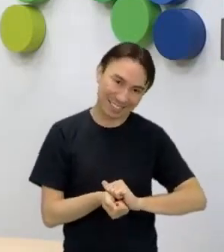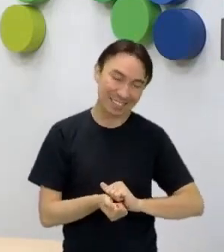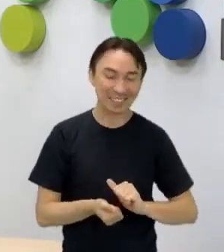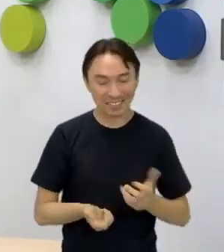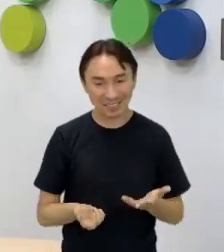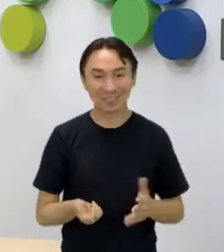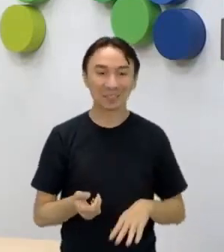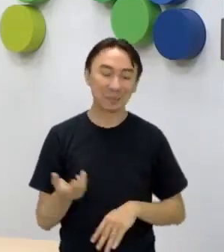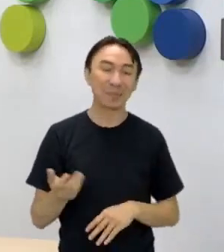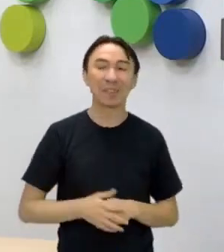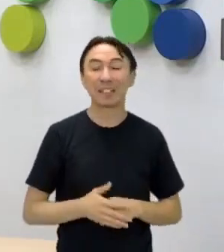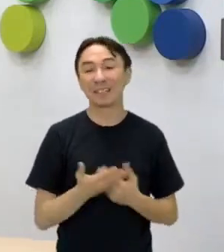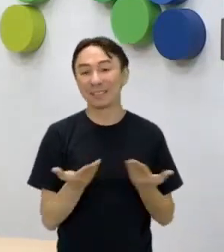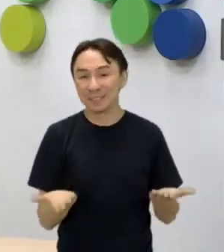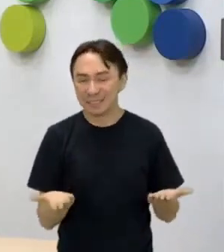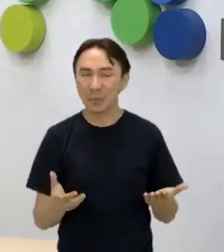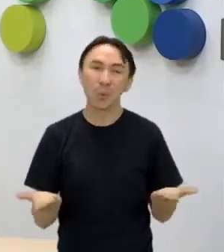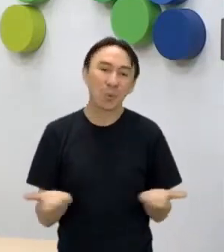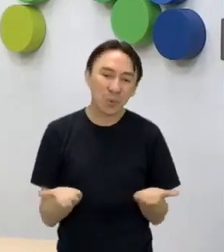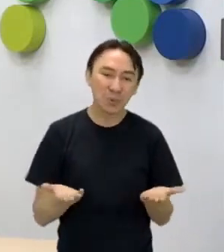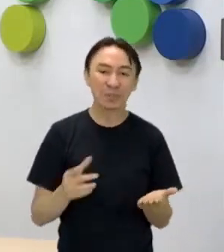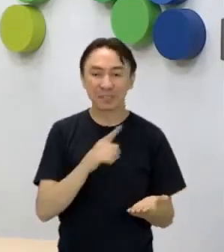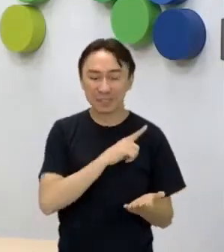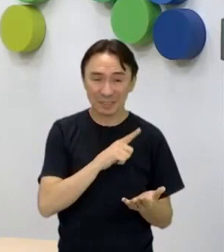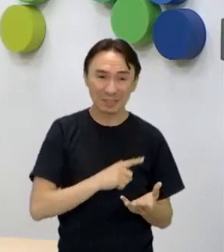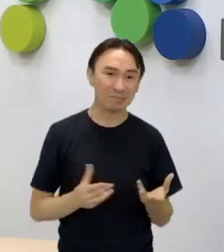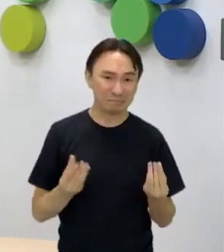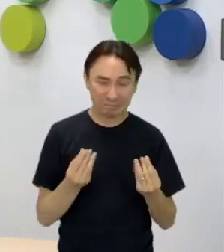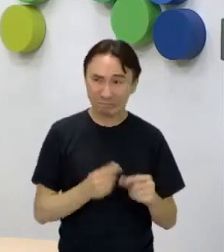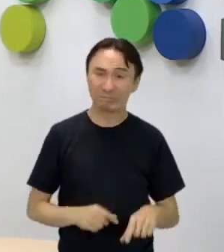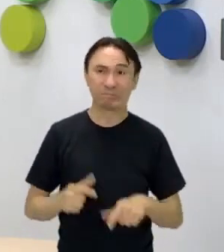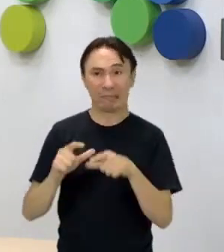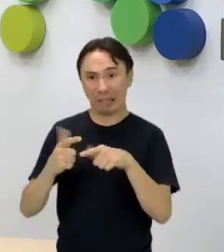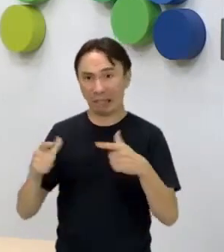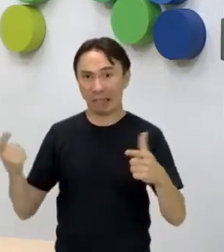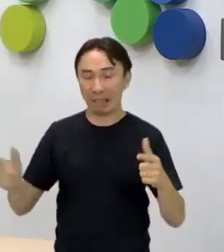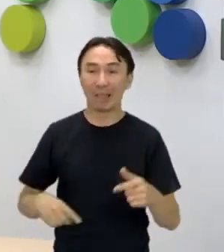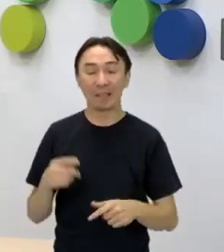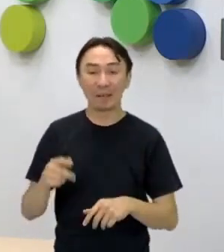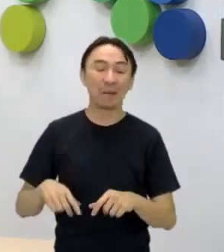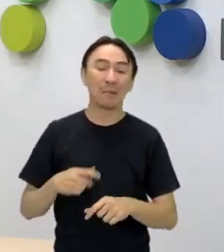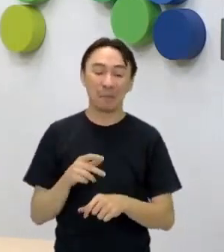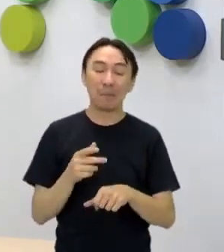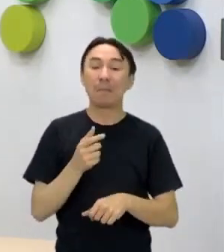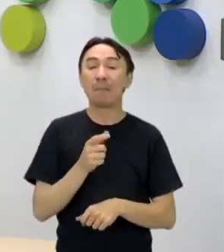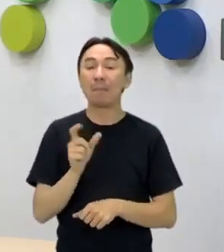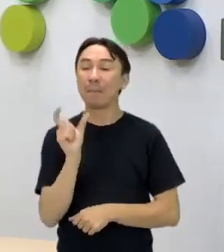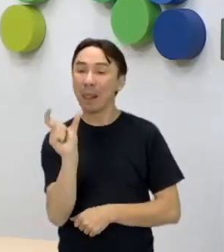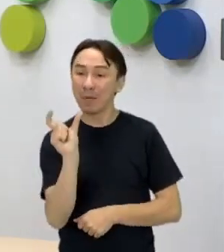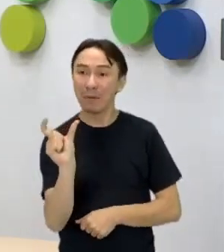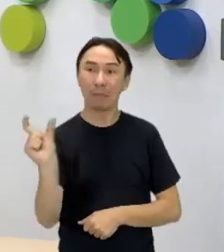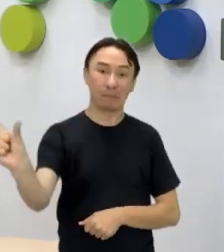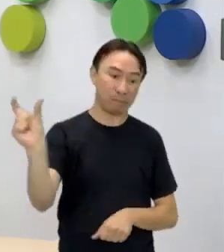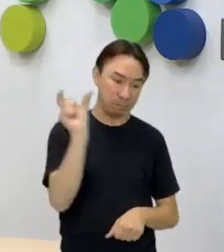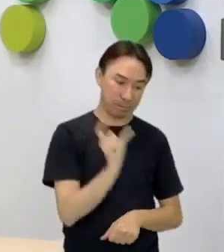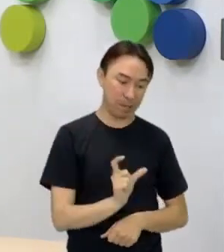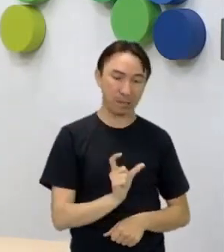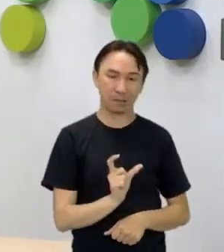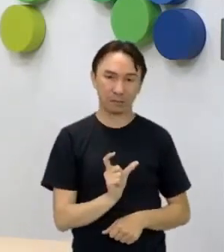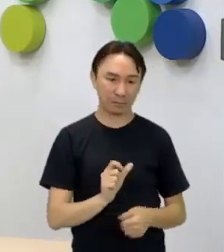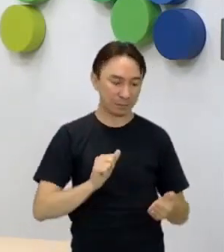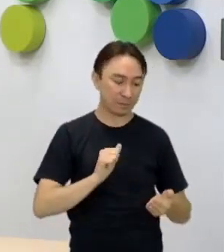contextos, porque exagera-se demais com o estrangeirismo e a gente traduzir para uma palavra da língua portuguesa que seja